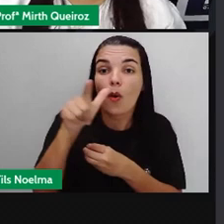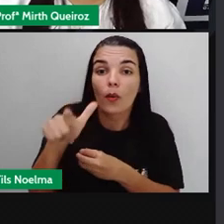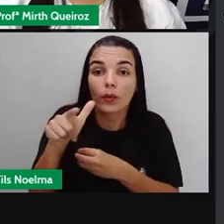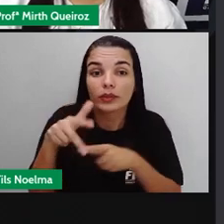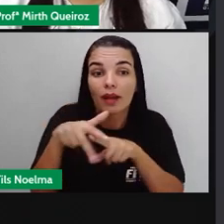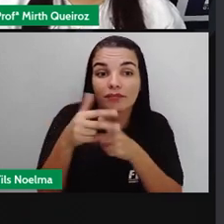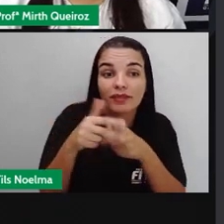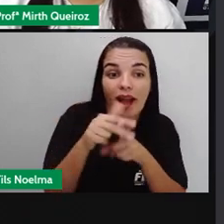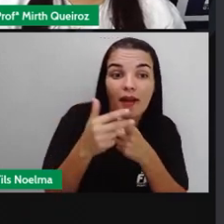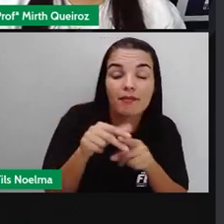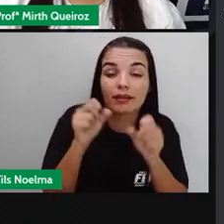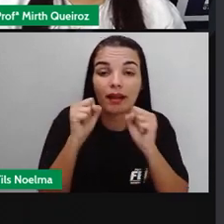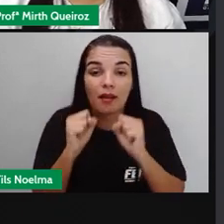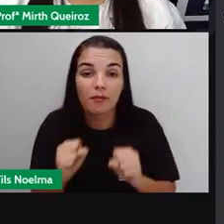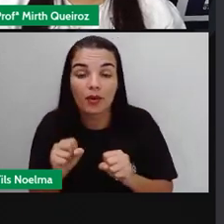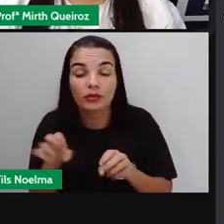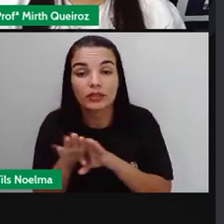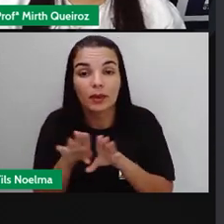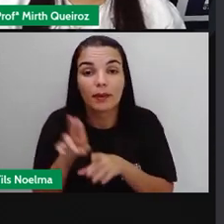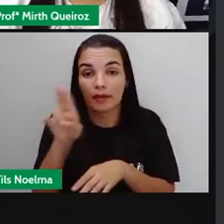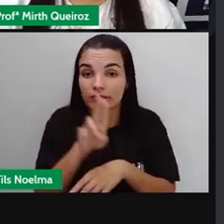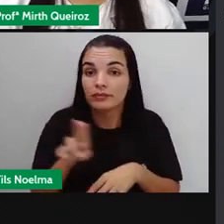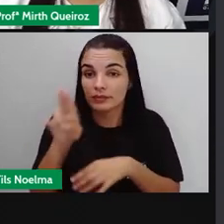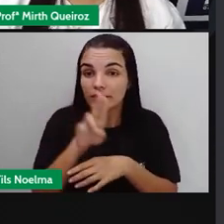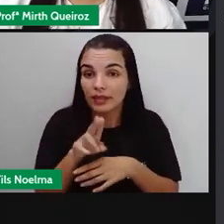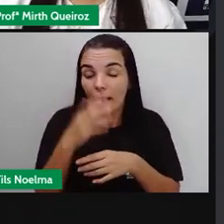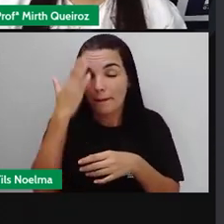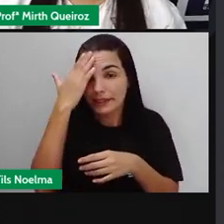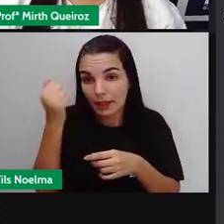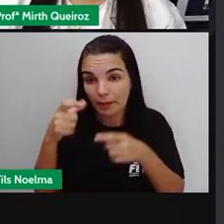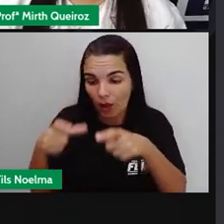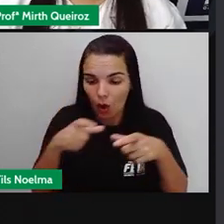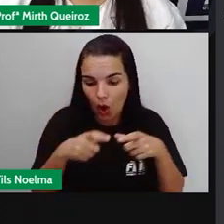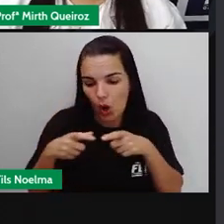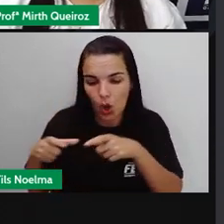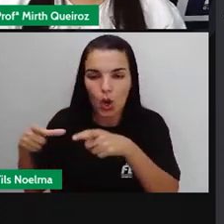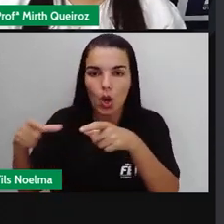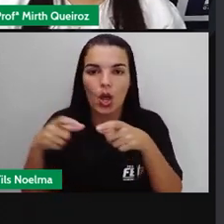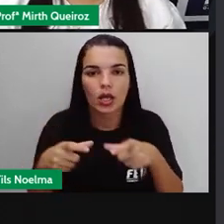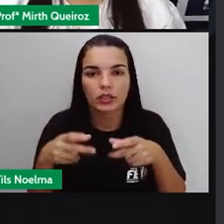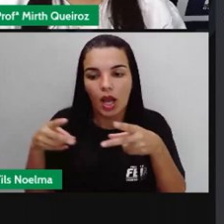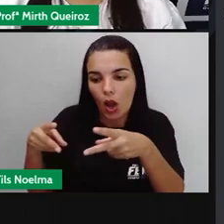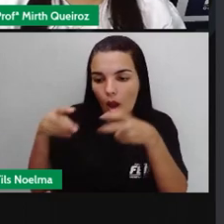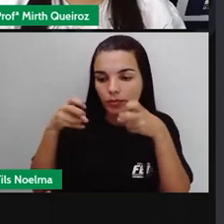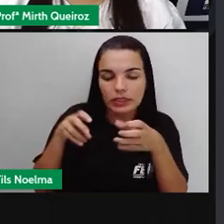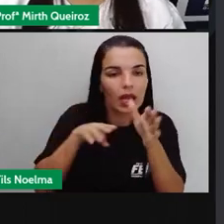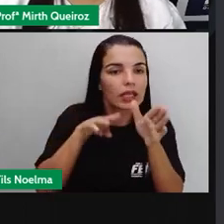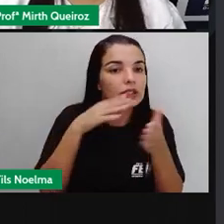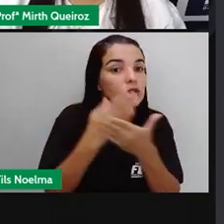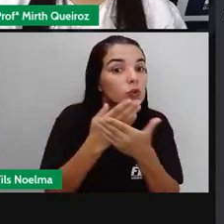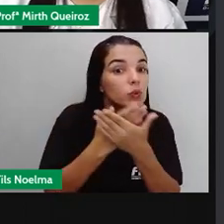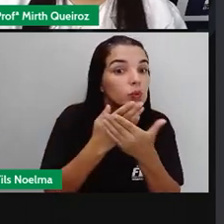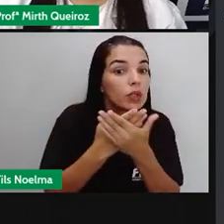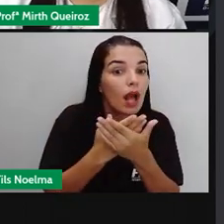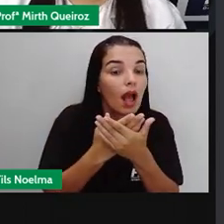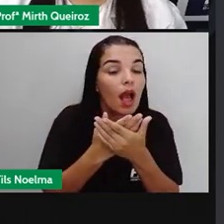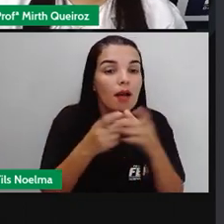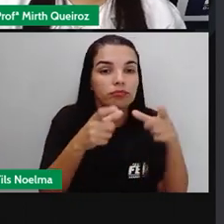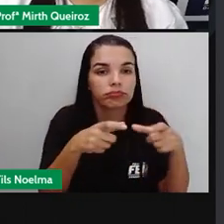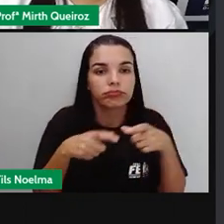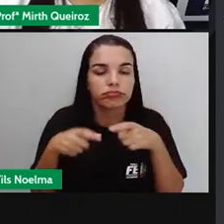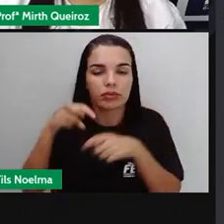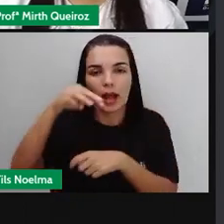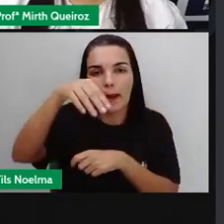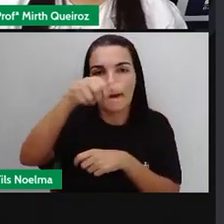ferramenta que a gente pode estar utilizando para observar, para estudar, no caso, os